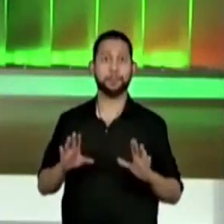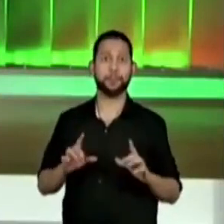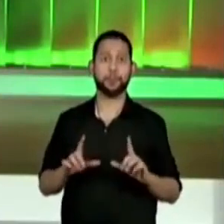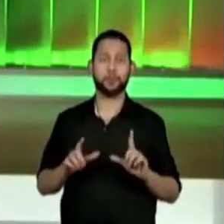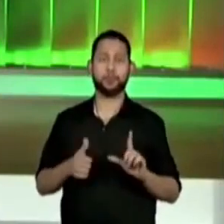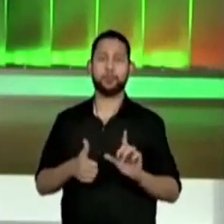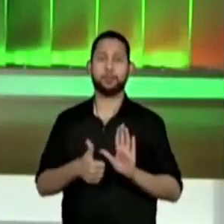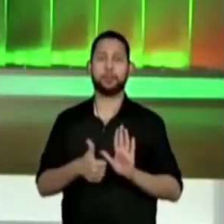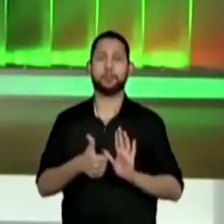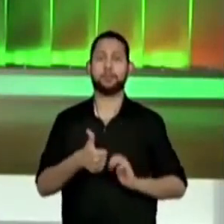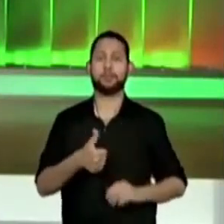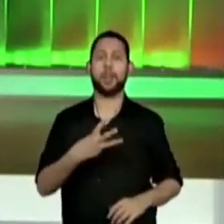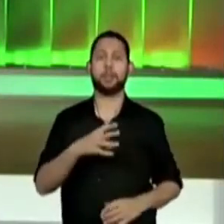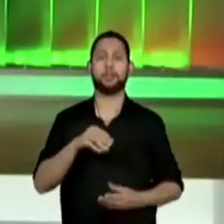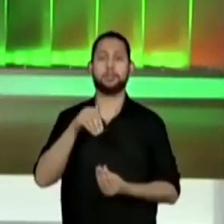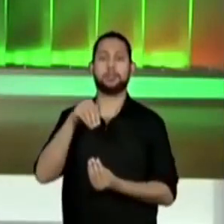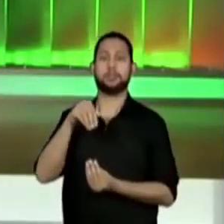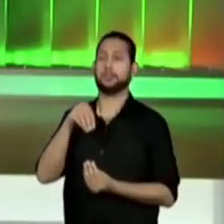Eu tenho aqui, ó, 13.